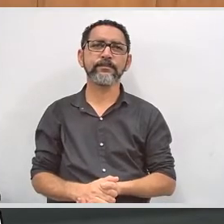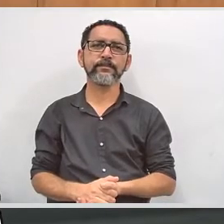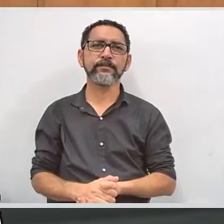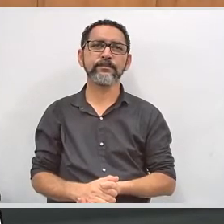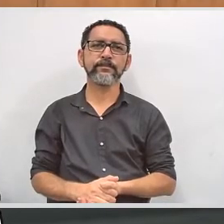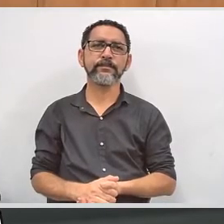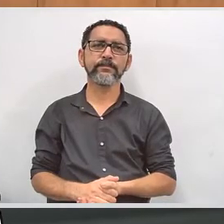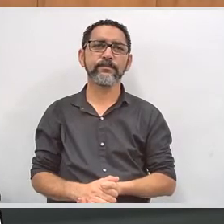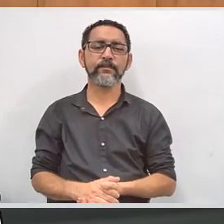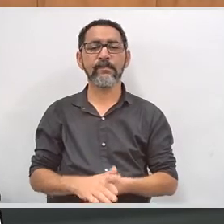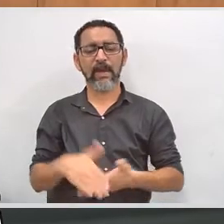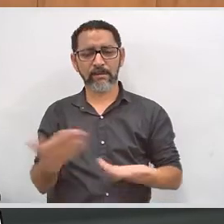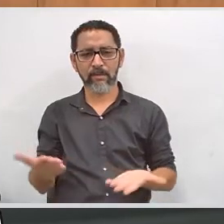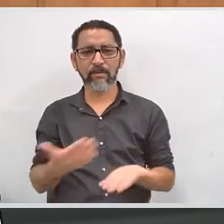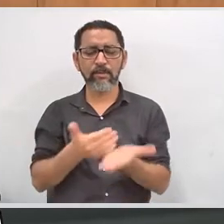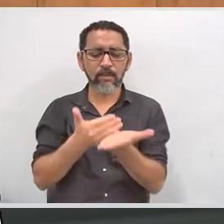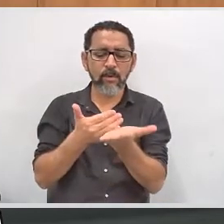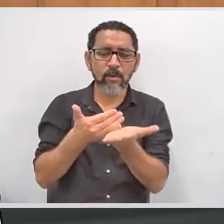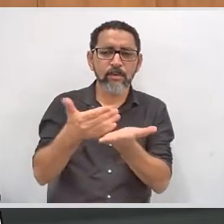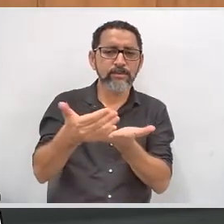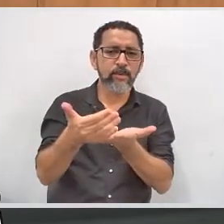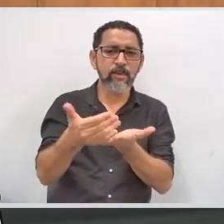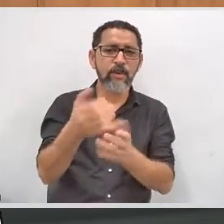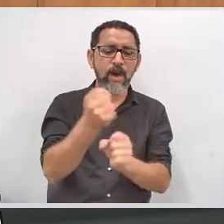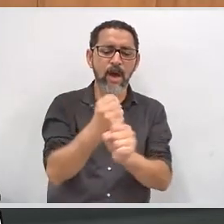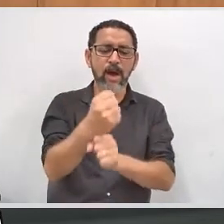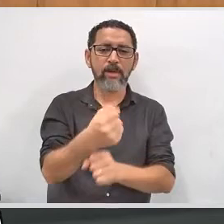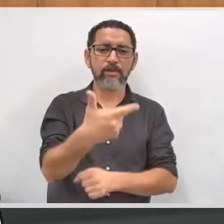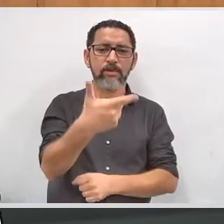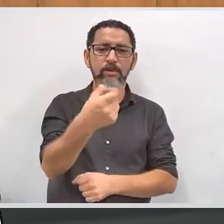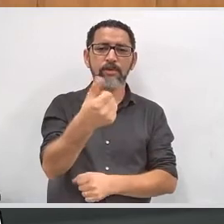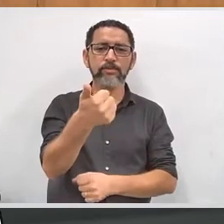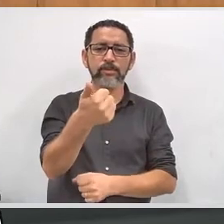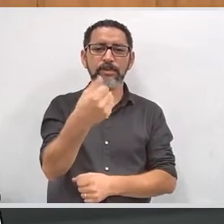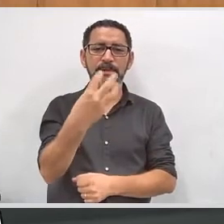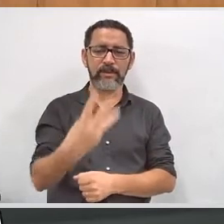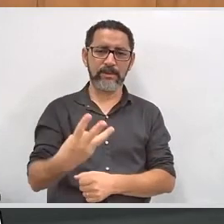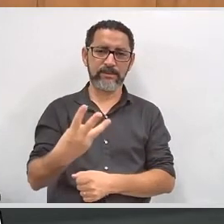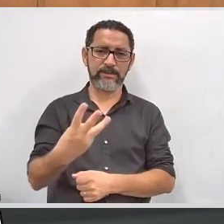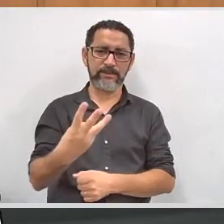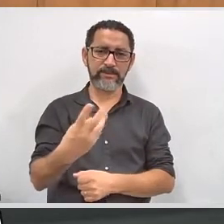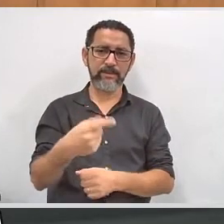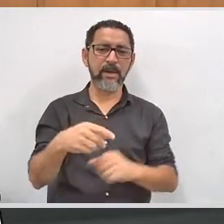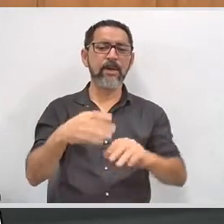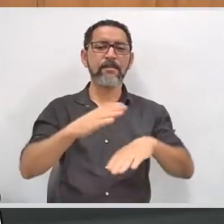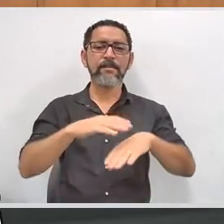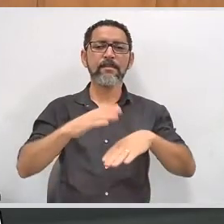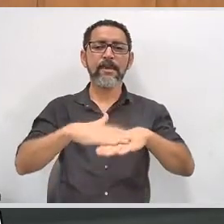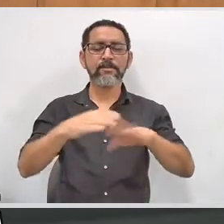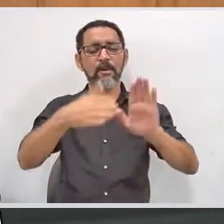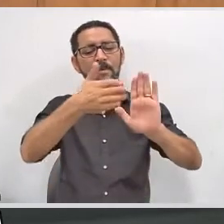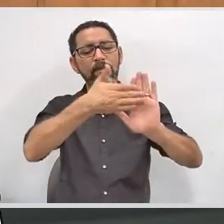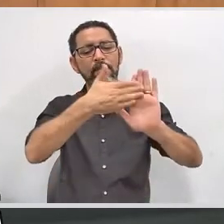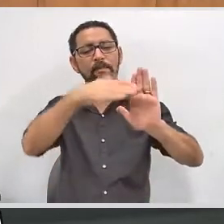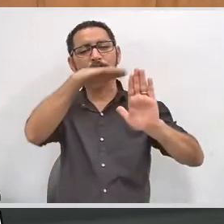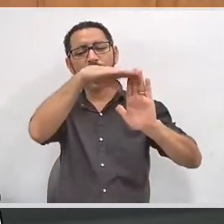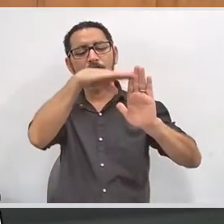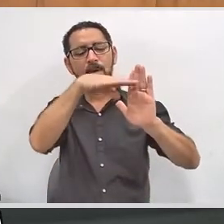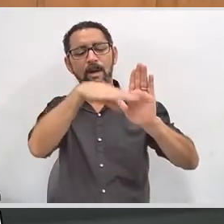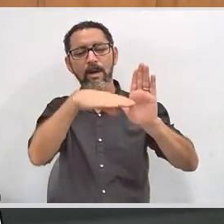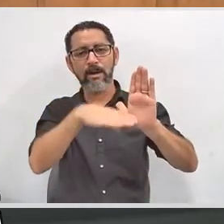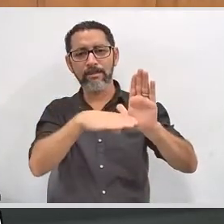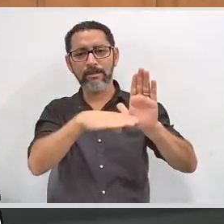Bom, então, desde 2013, o programa vem propondo o desenvolvimento de ações para atender a demanda de